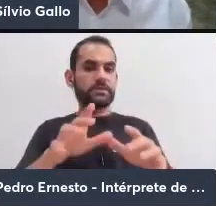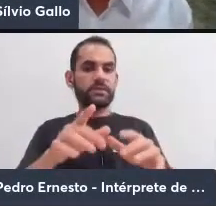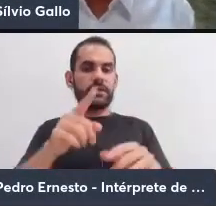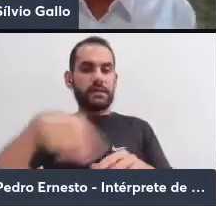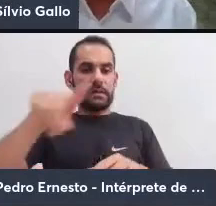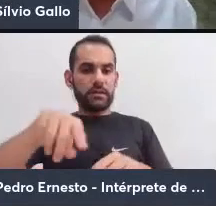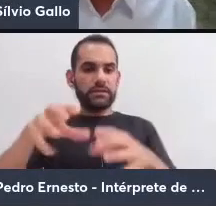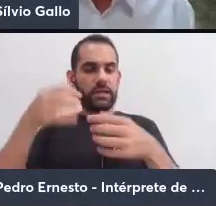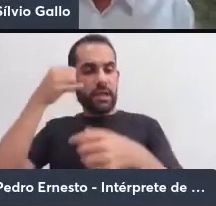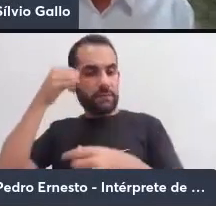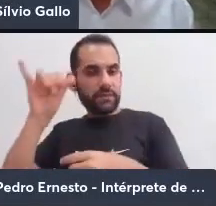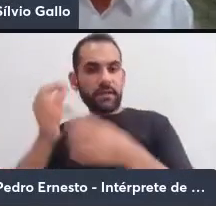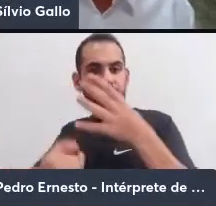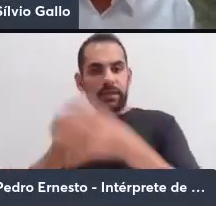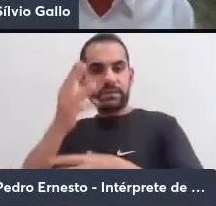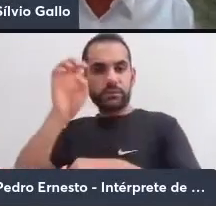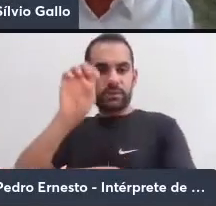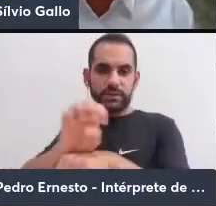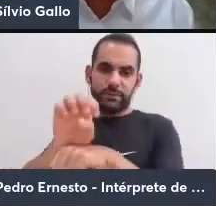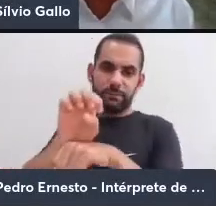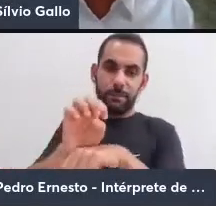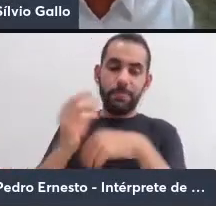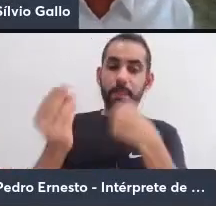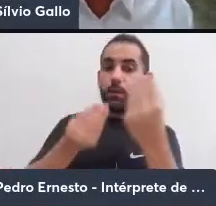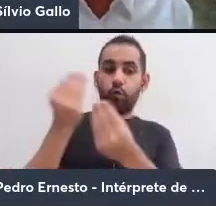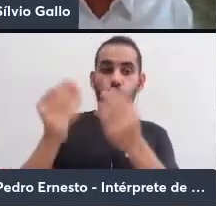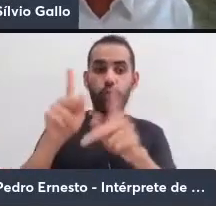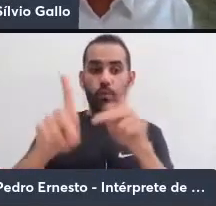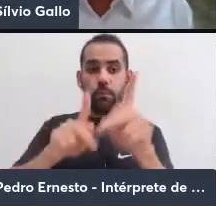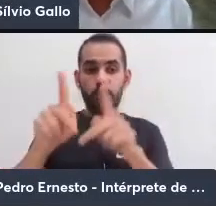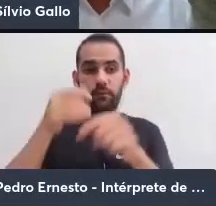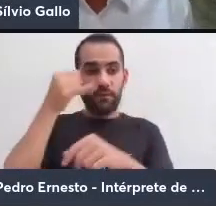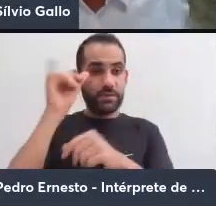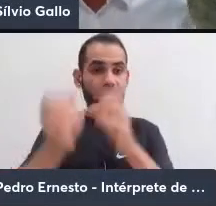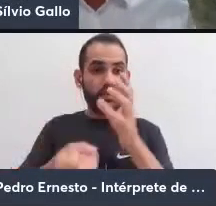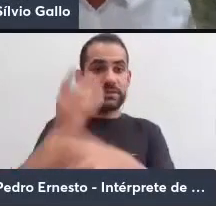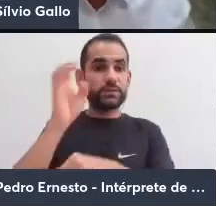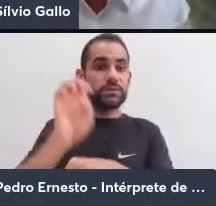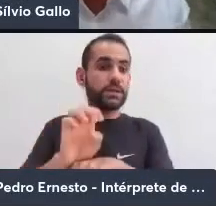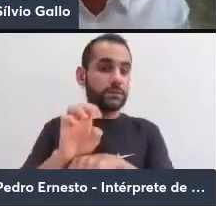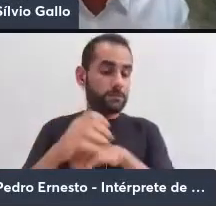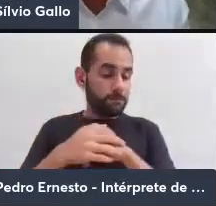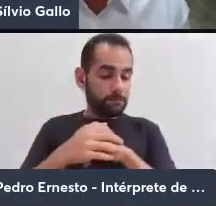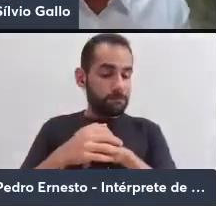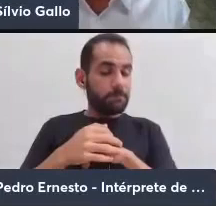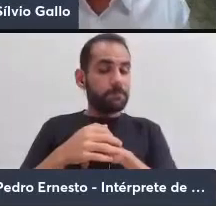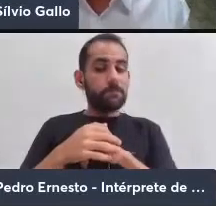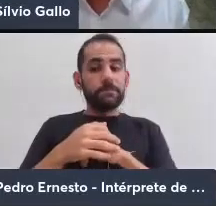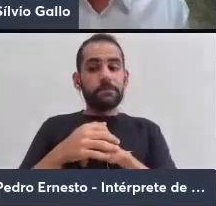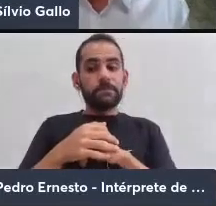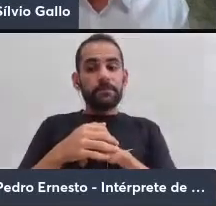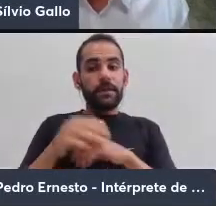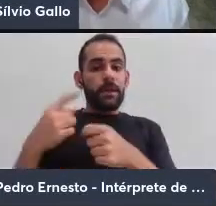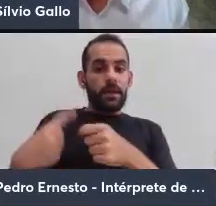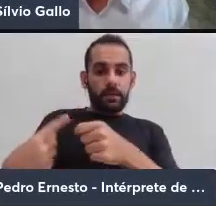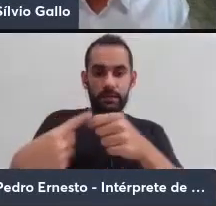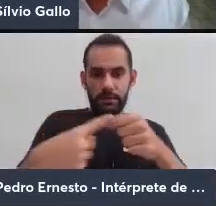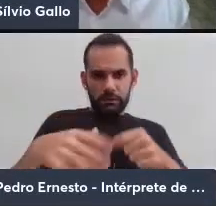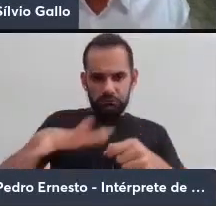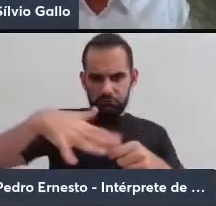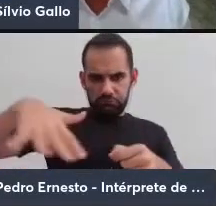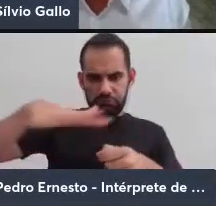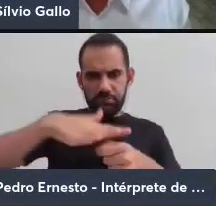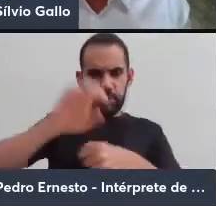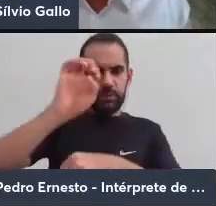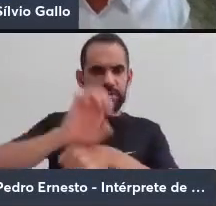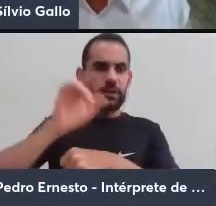evitaram a criação do Estado. E como que esses povos evitaram a criação do Estado? Nessa região, o Estado se